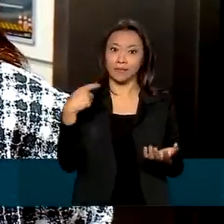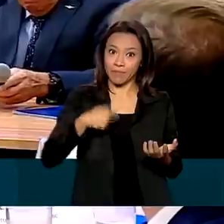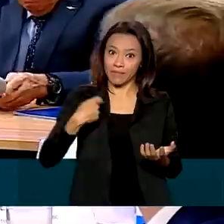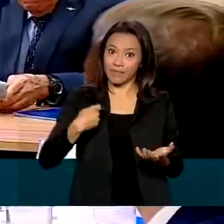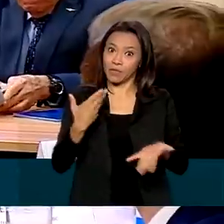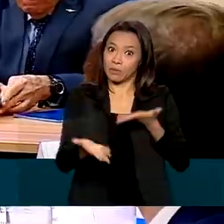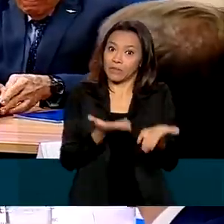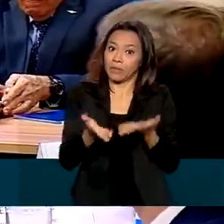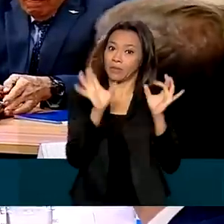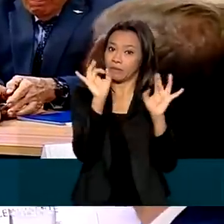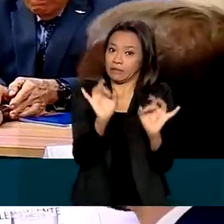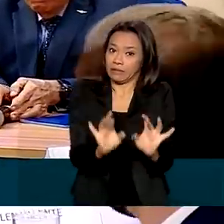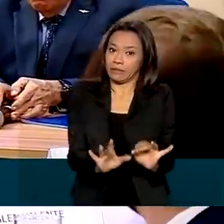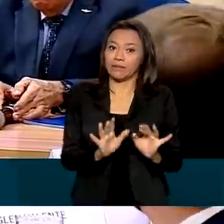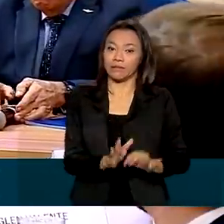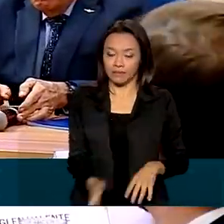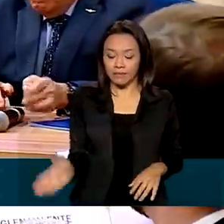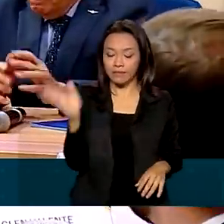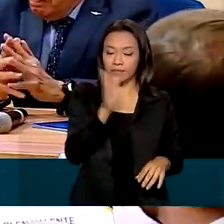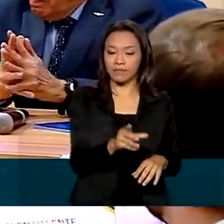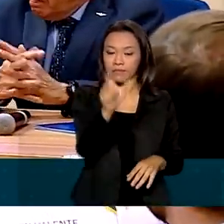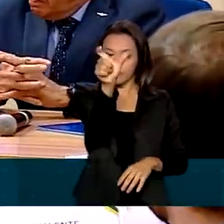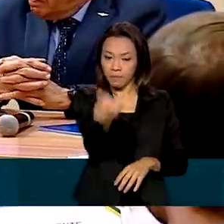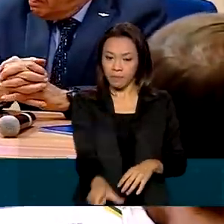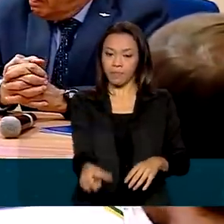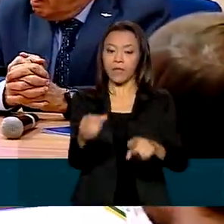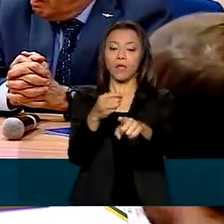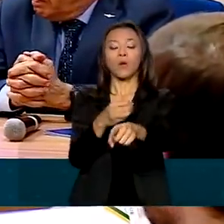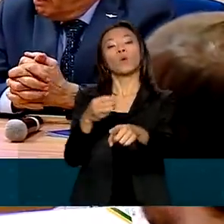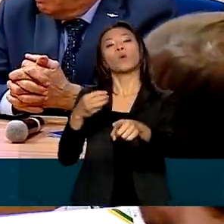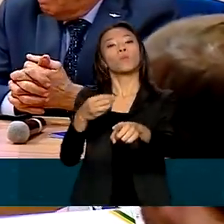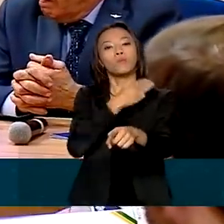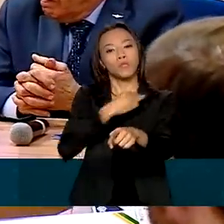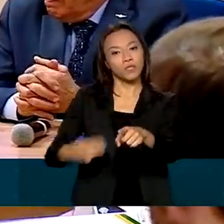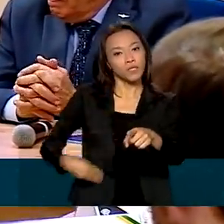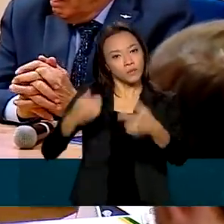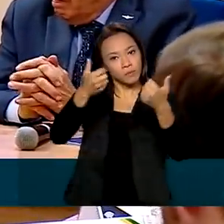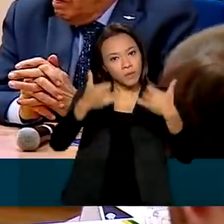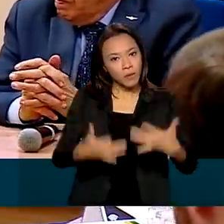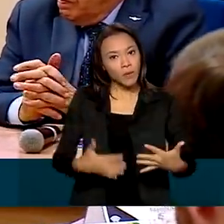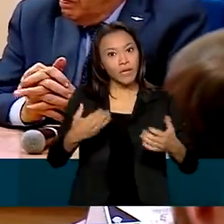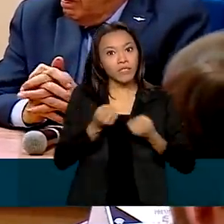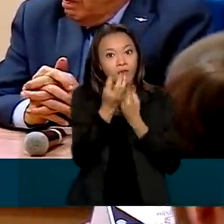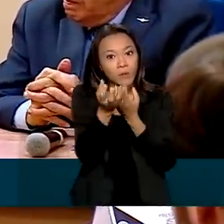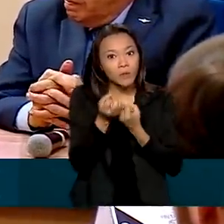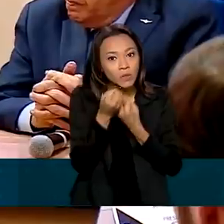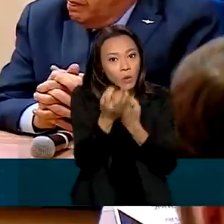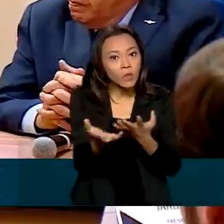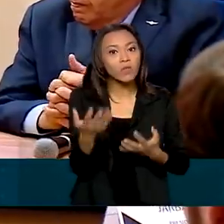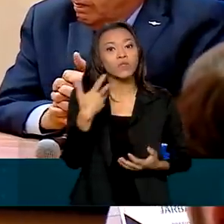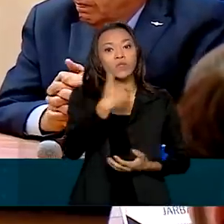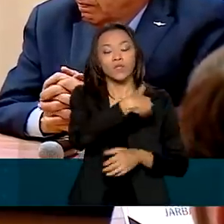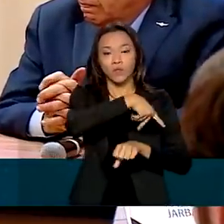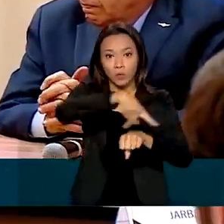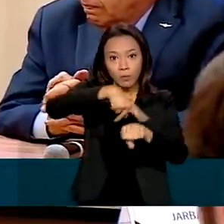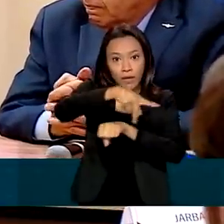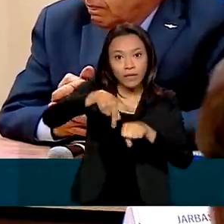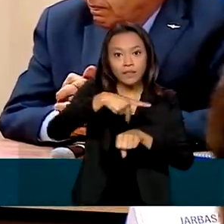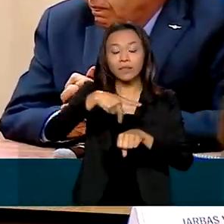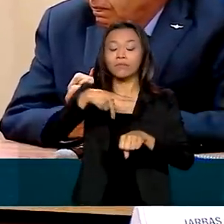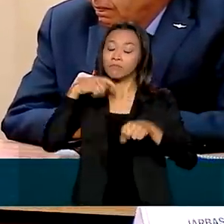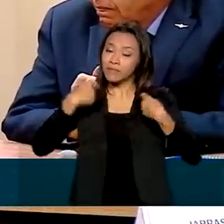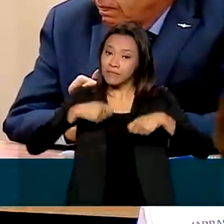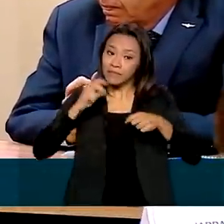tratamento. O ministro Fábio Faria afirmou que a informação de Estado é um ativo muito valioso que deve ser